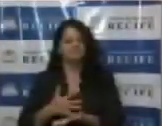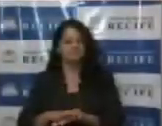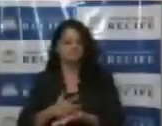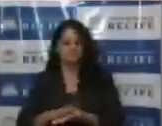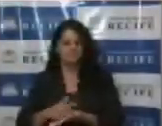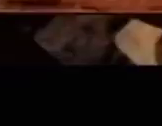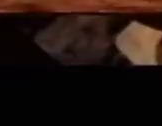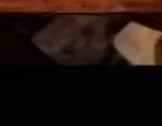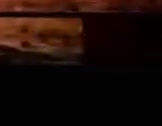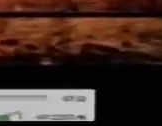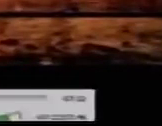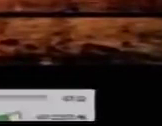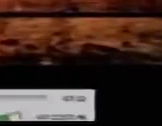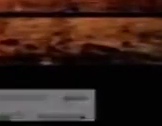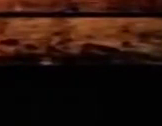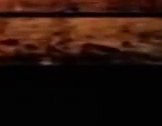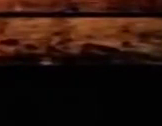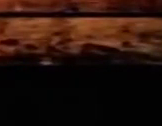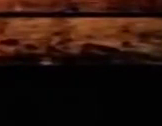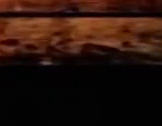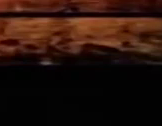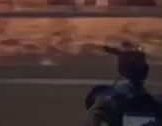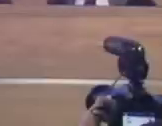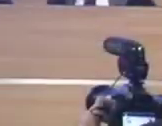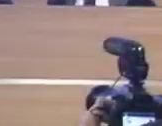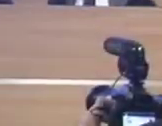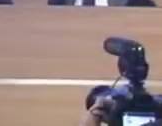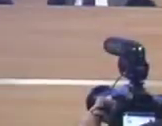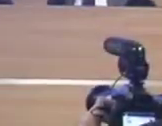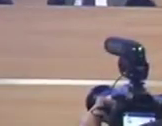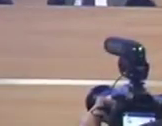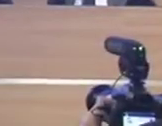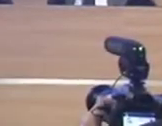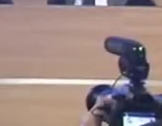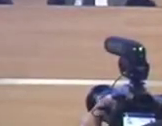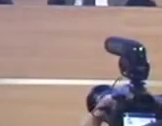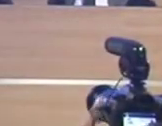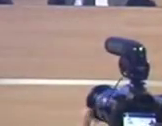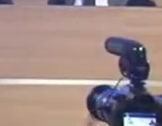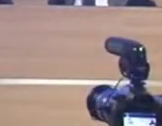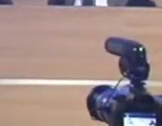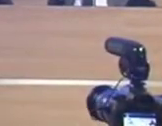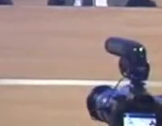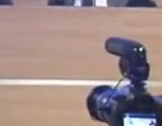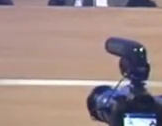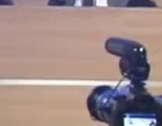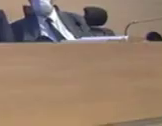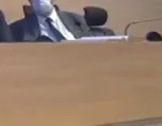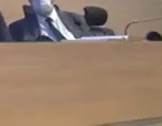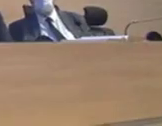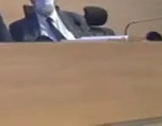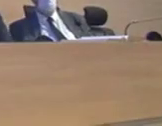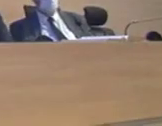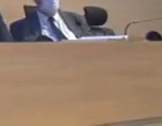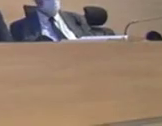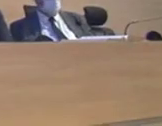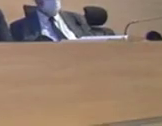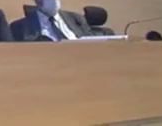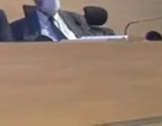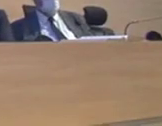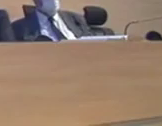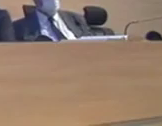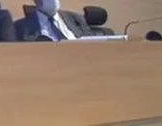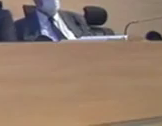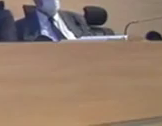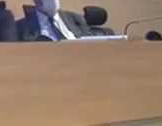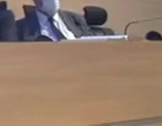as regiões do país, o concurso Comida de Boteco recebeu uma homenagem da Câmara do Recife. A reunião solene